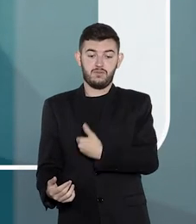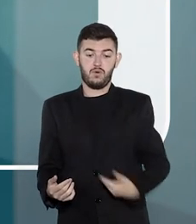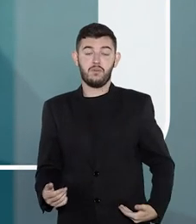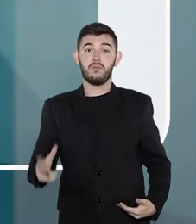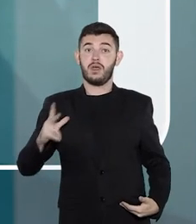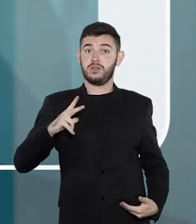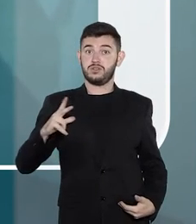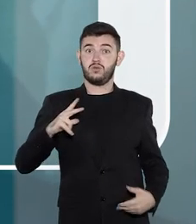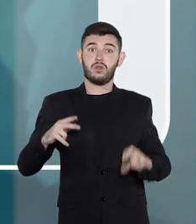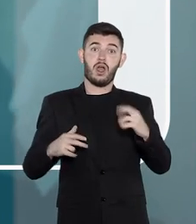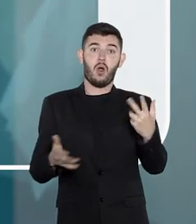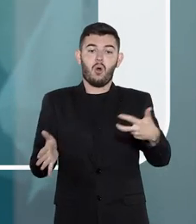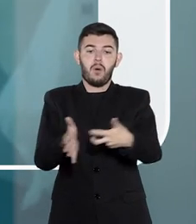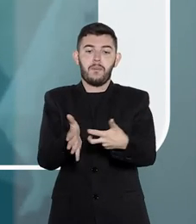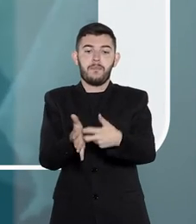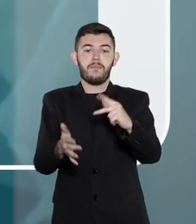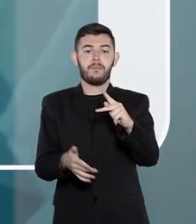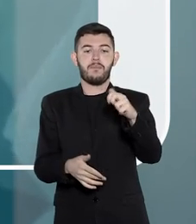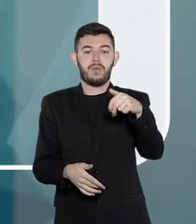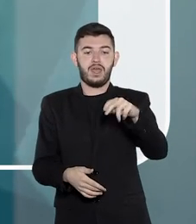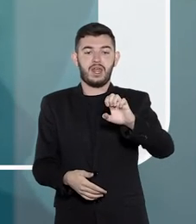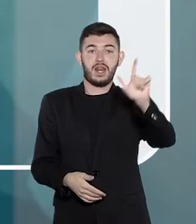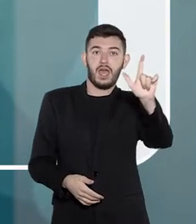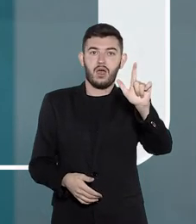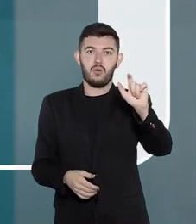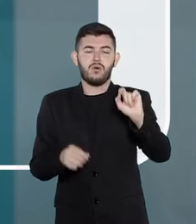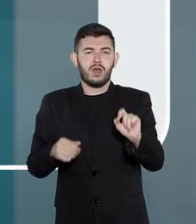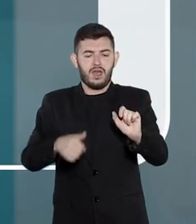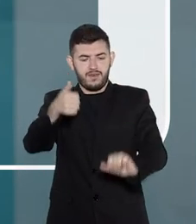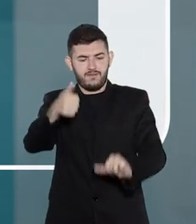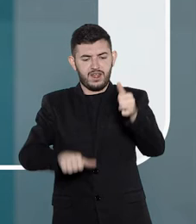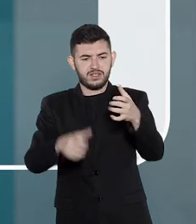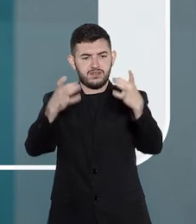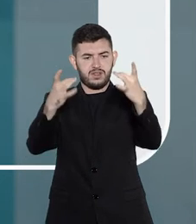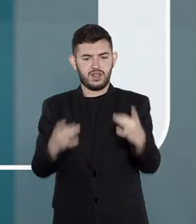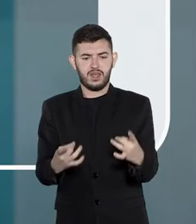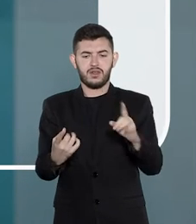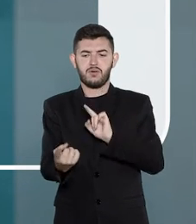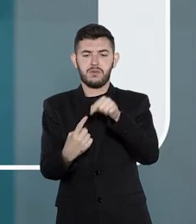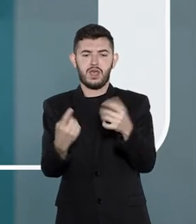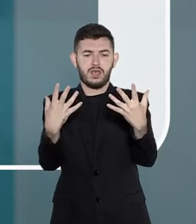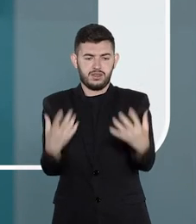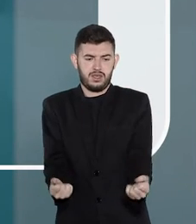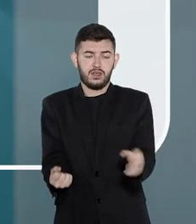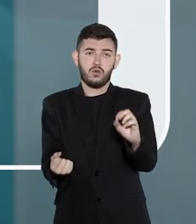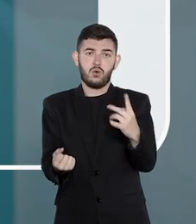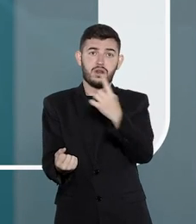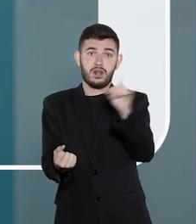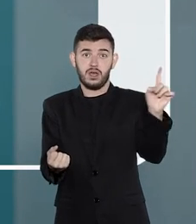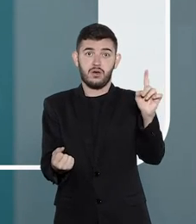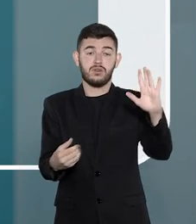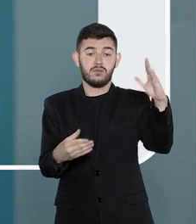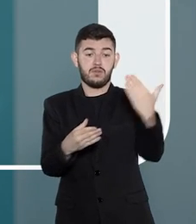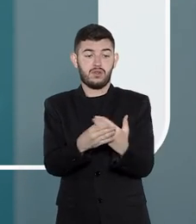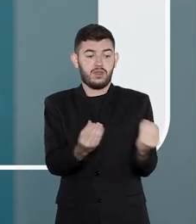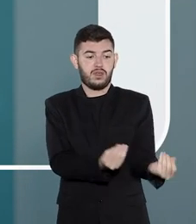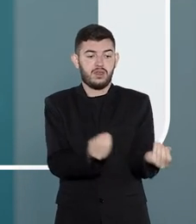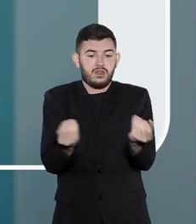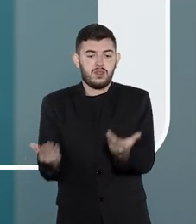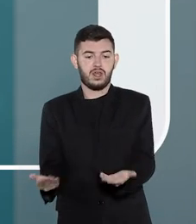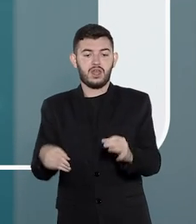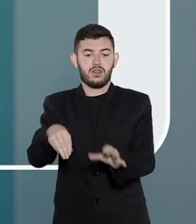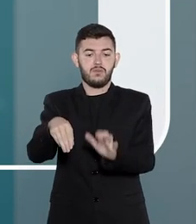como de direito público, privado ou penal. Superadas todas as análises de admissibilidade, o